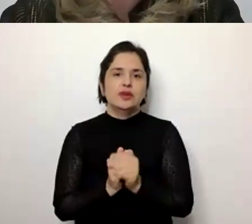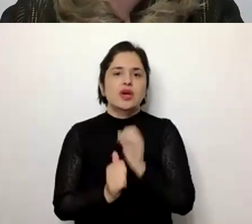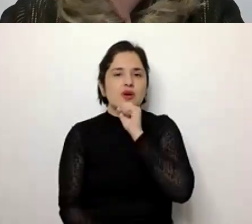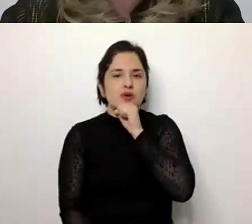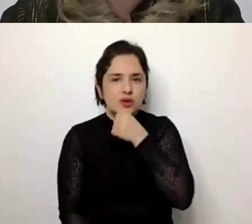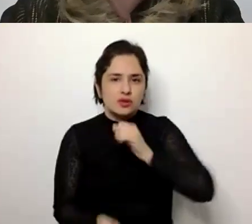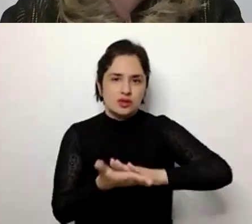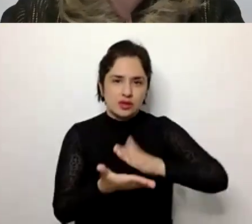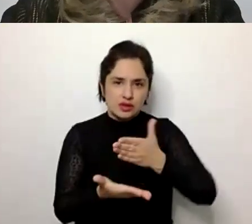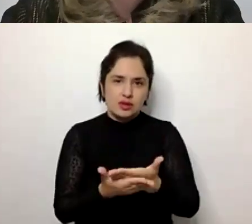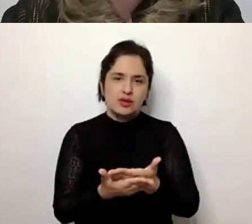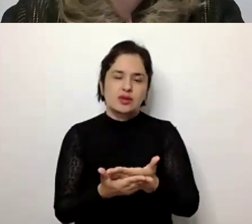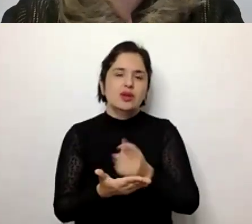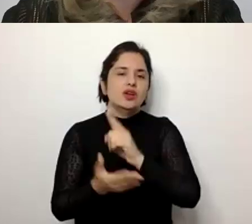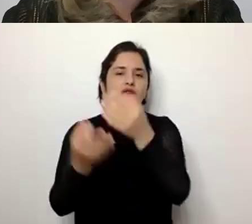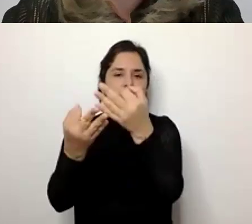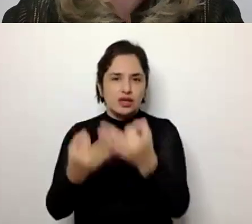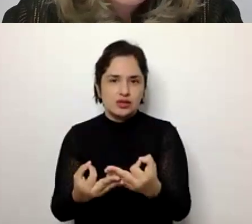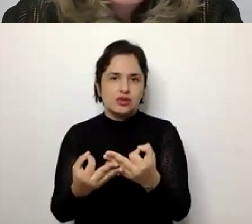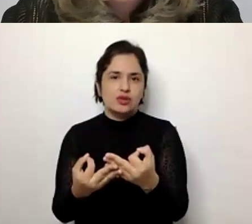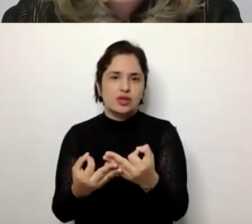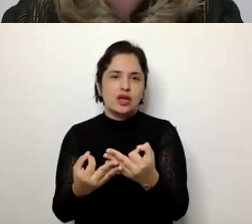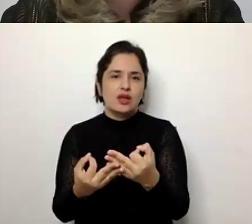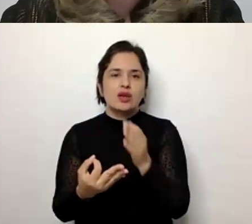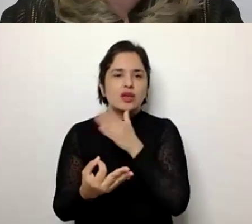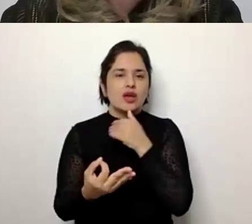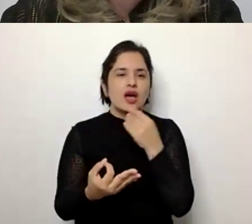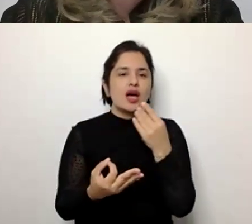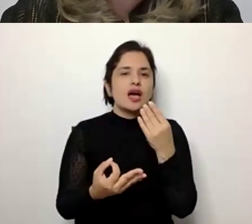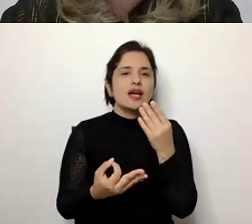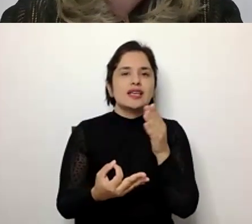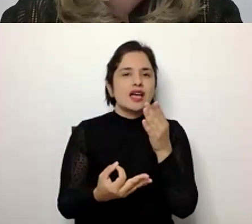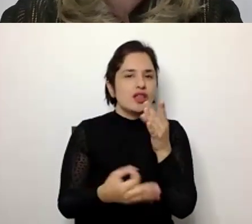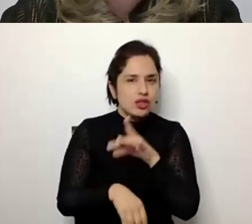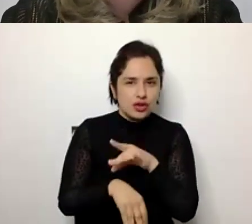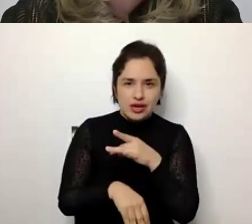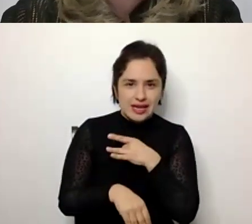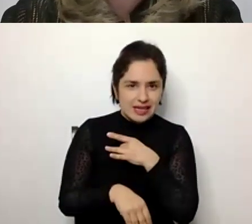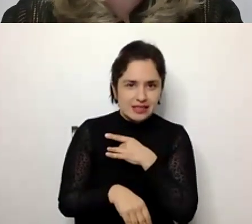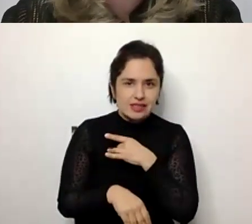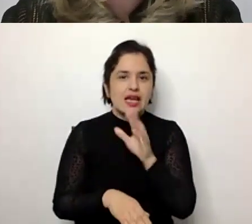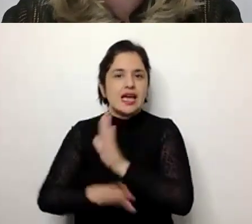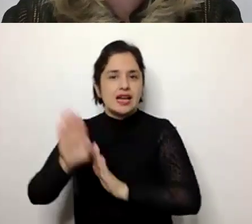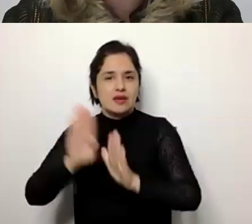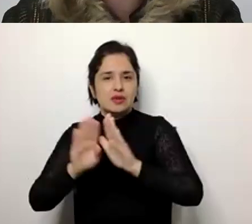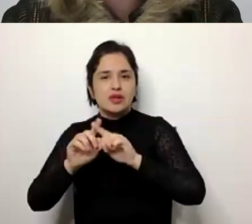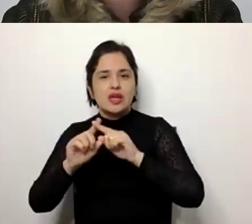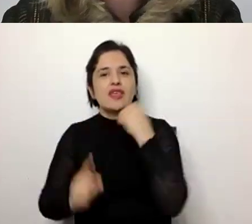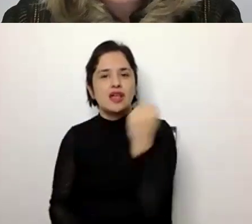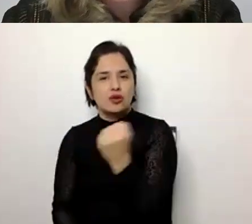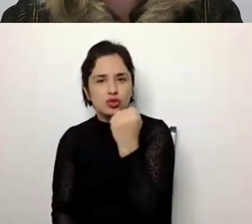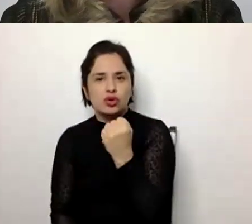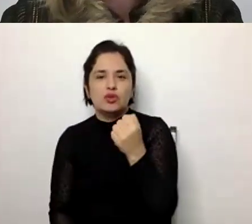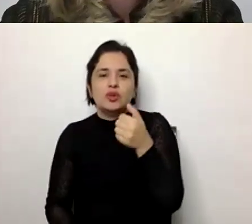saudável, ele não é resultado apenas da ausência de doenças, mas também da manutenção das condições de autonomia e de